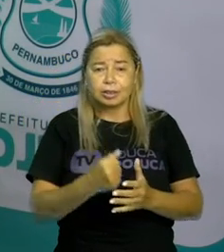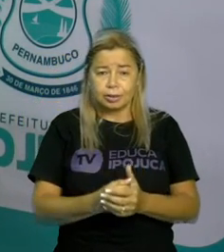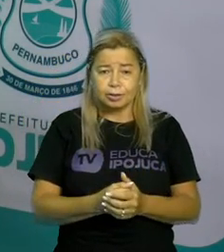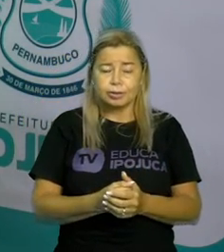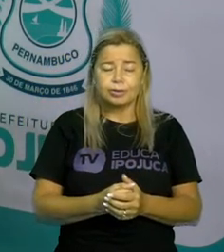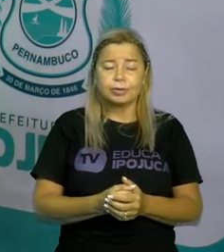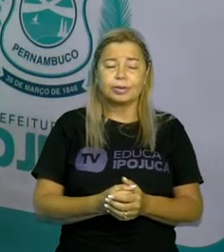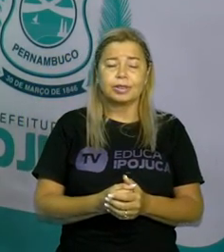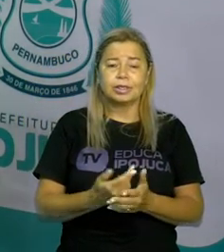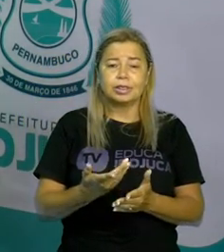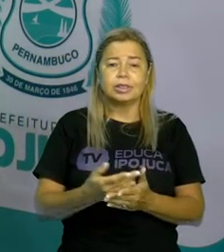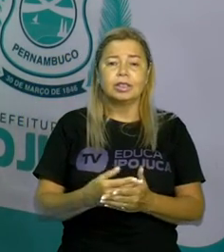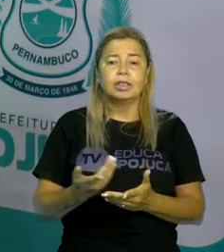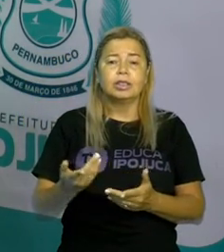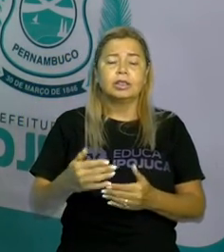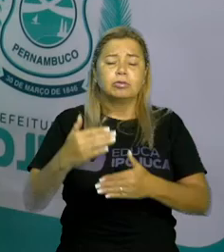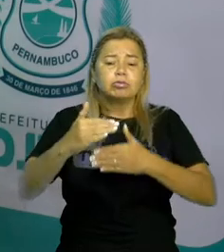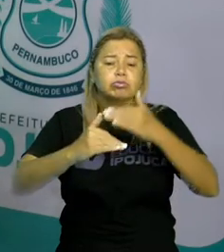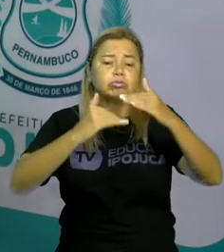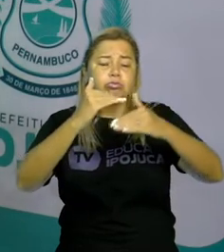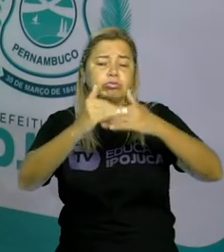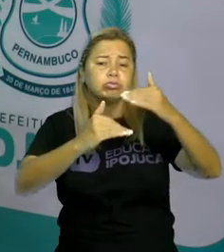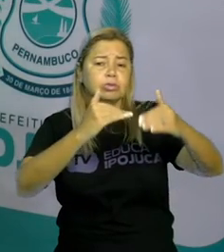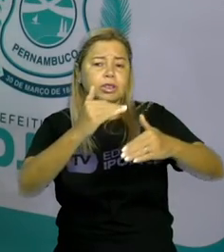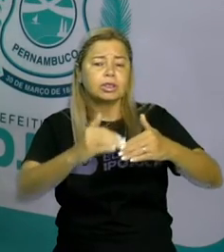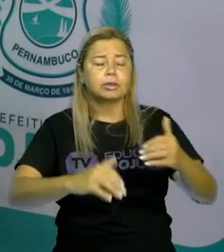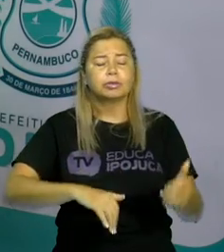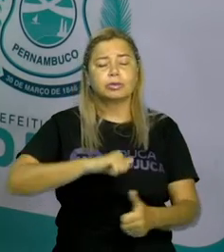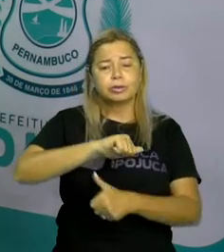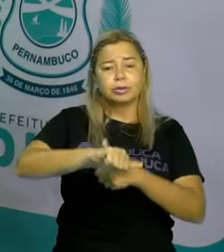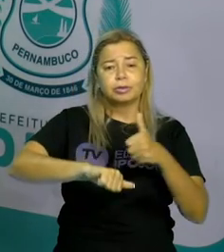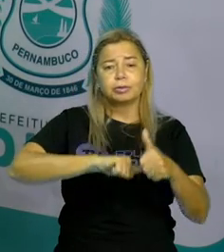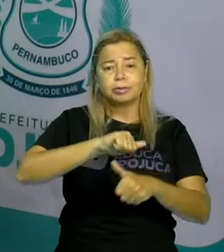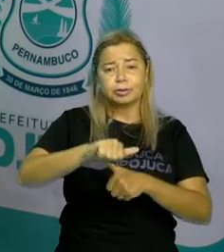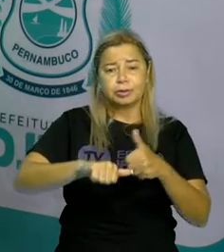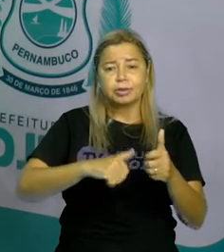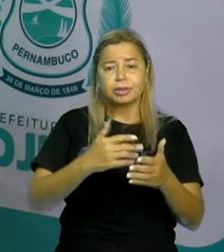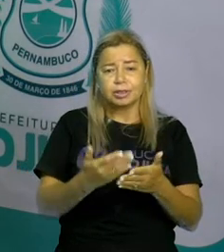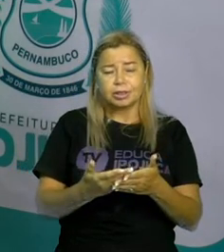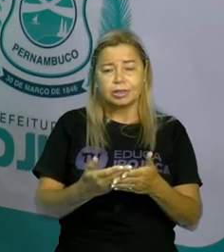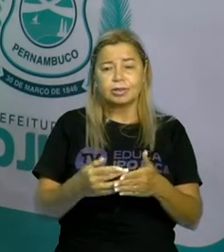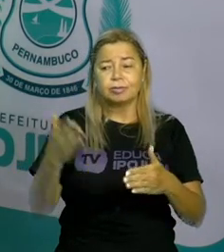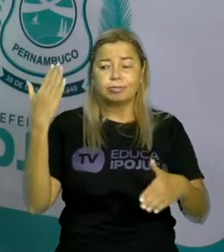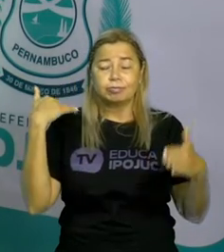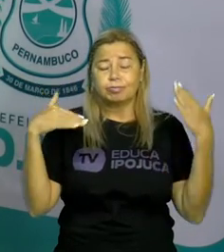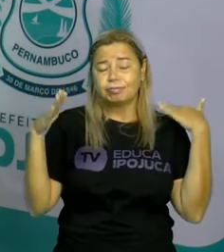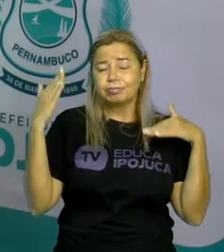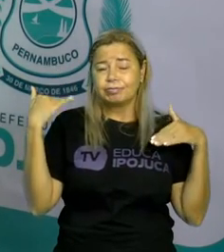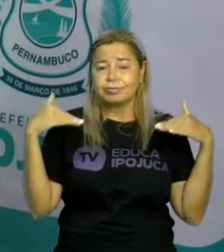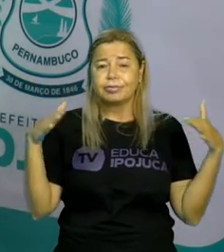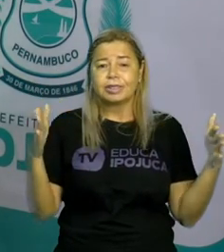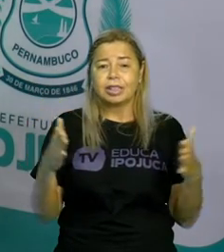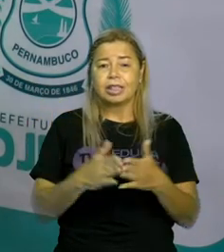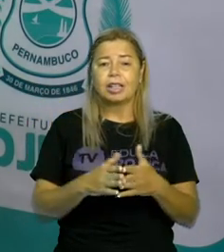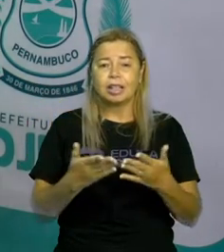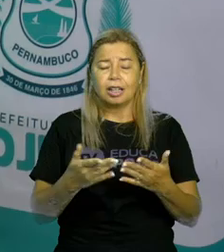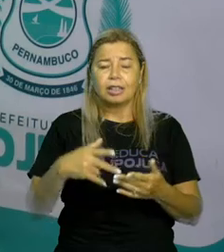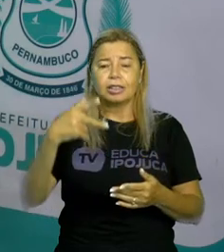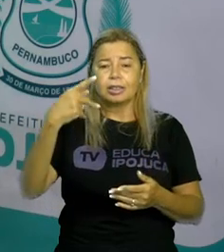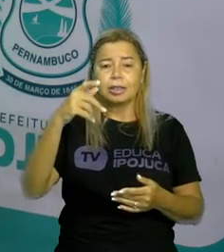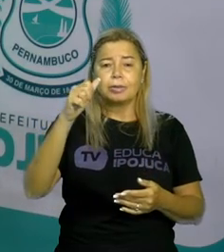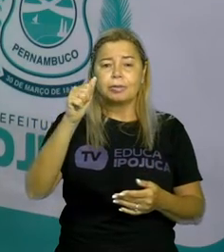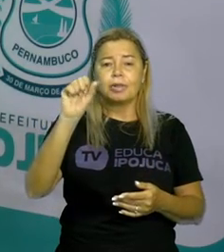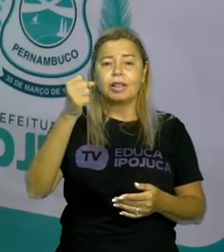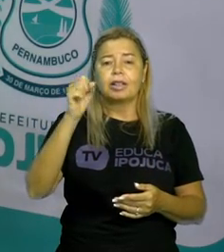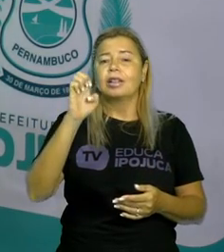parceria. Com o tempo, foi se modernizando até virar parceria. E o desafio de hoje, eu